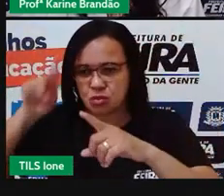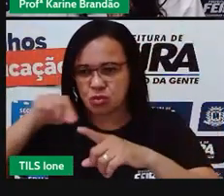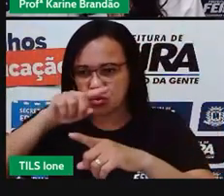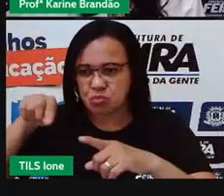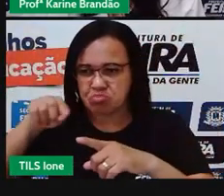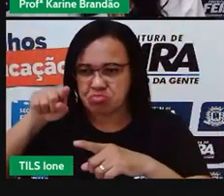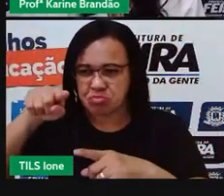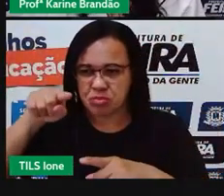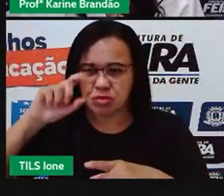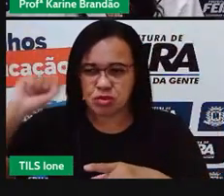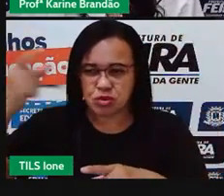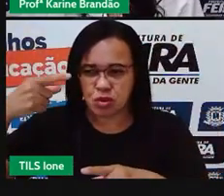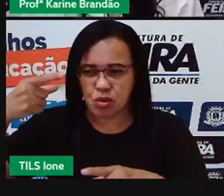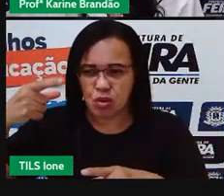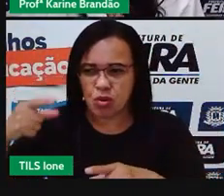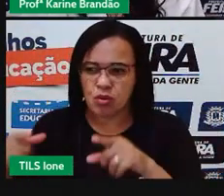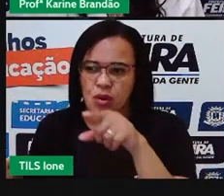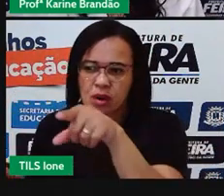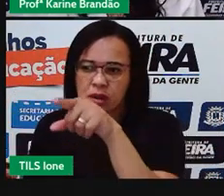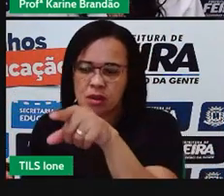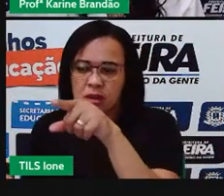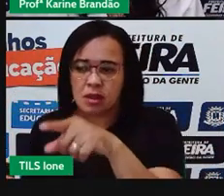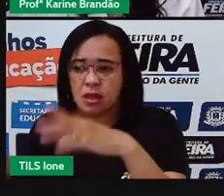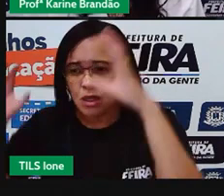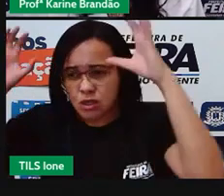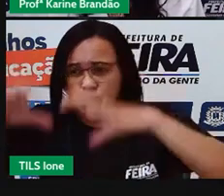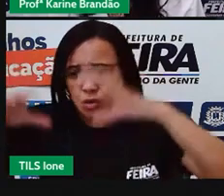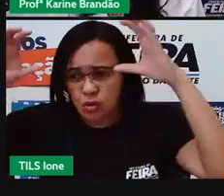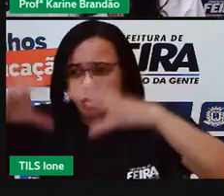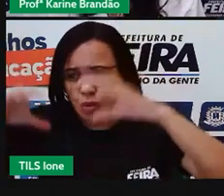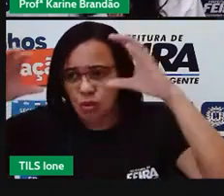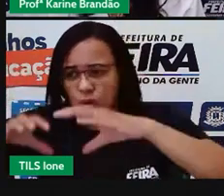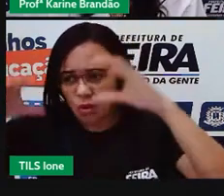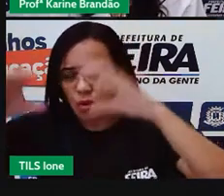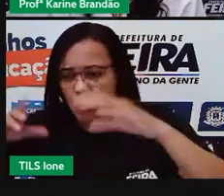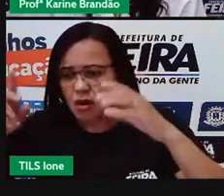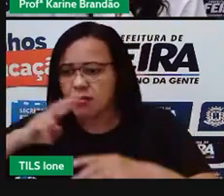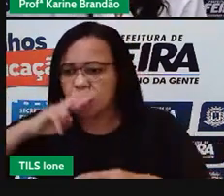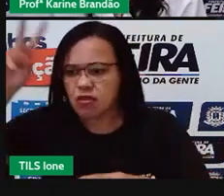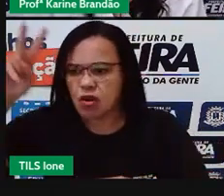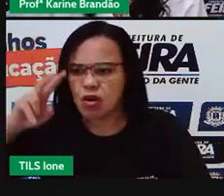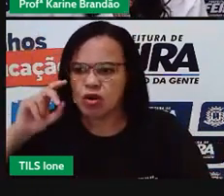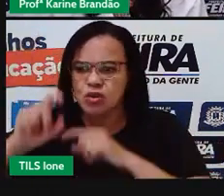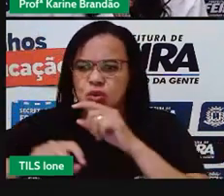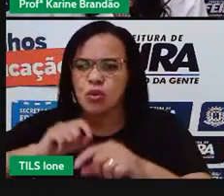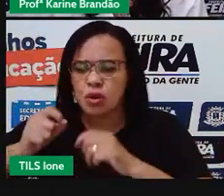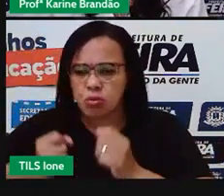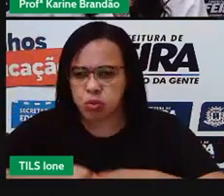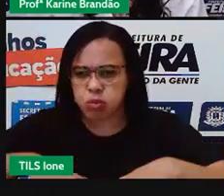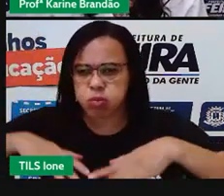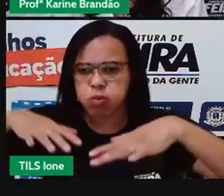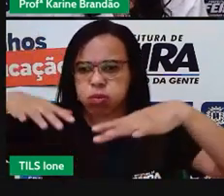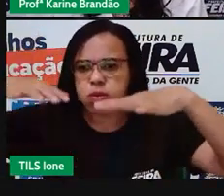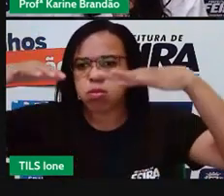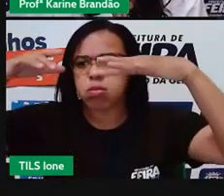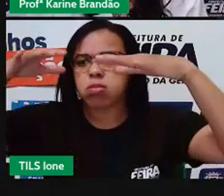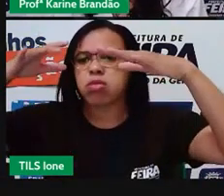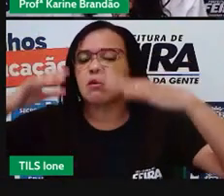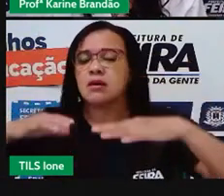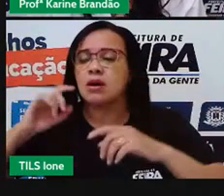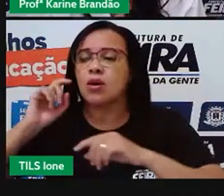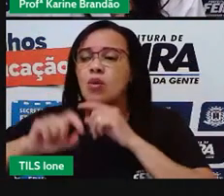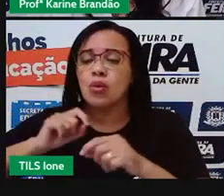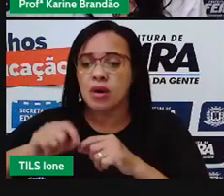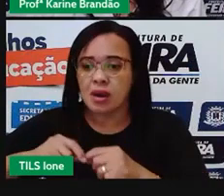junto com essa chuva? Vêm as enchentes, né? Vêm os alagamentos. E por que tem enchente? Porque alguém está